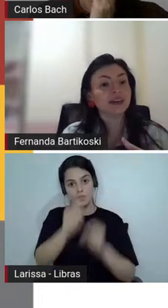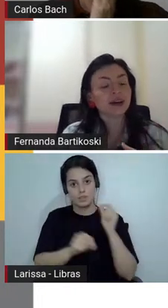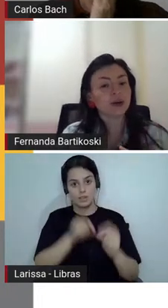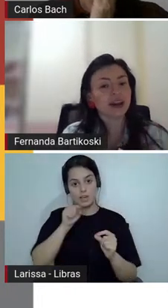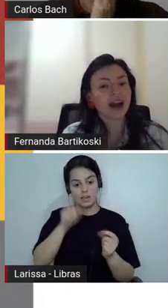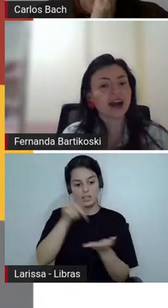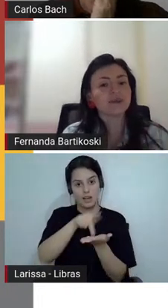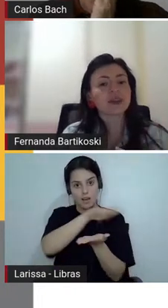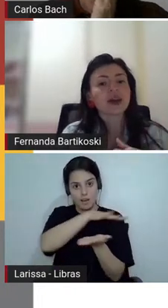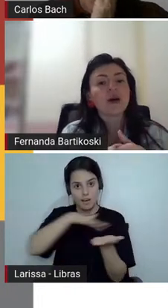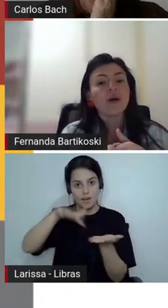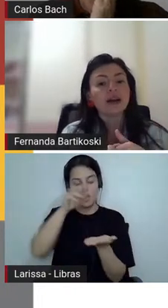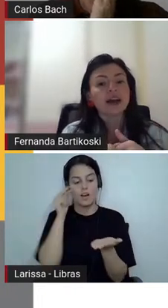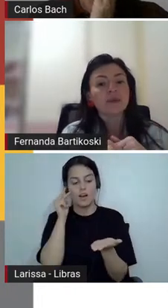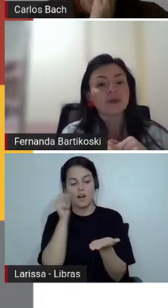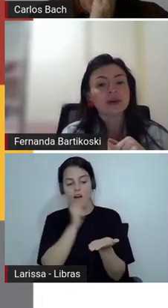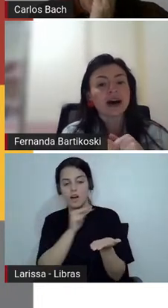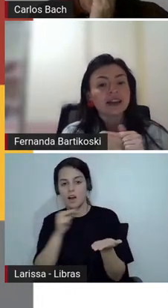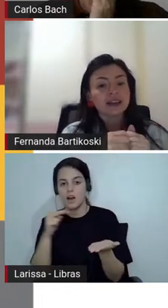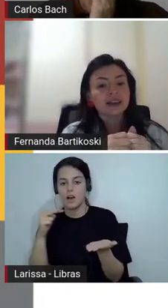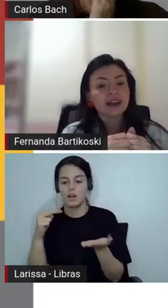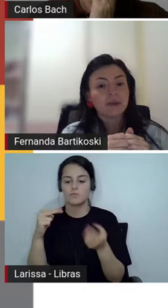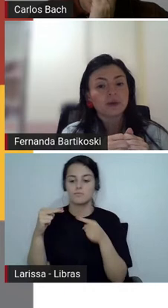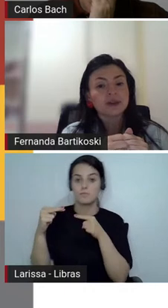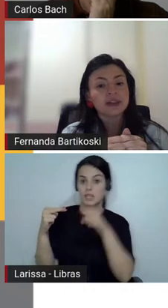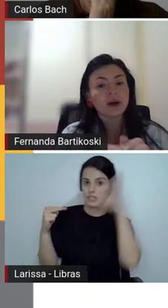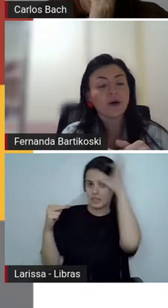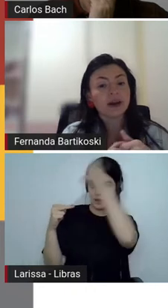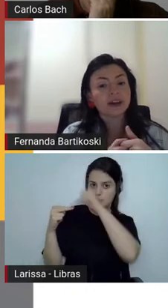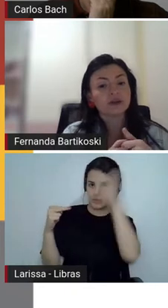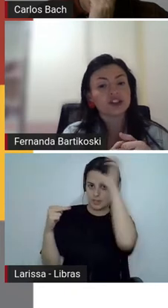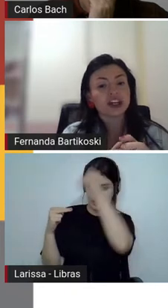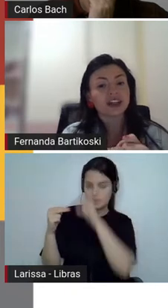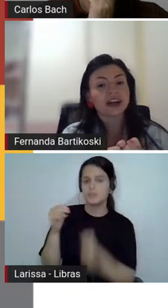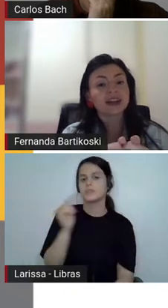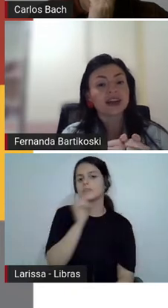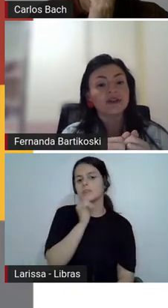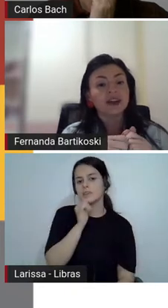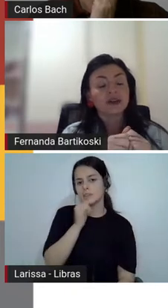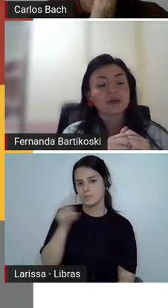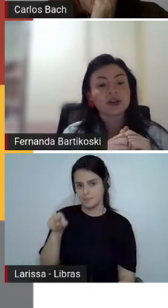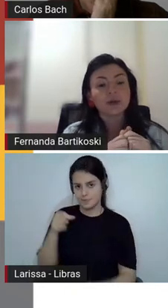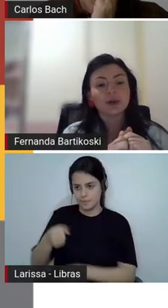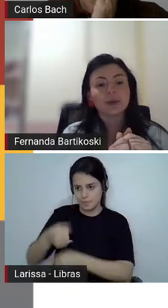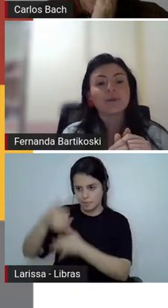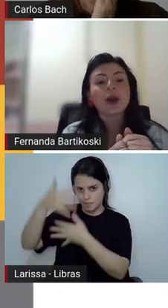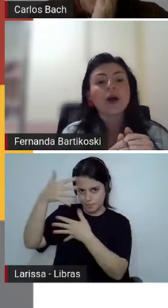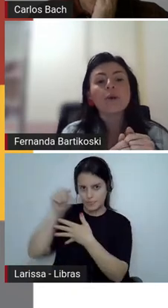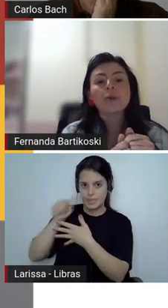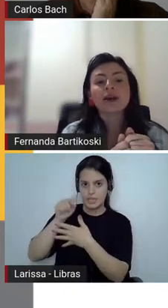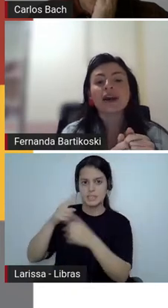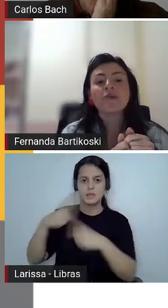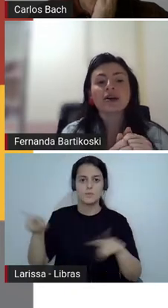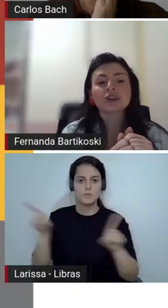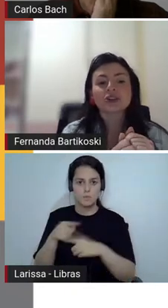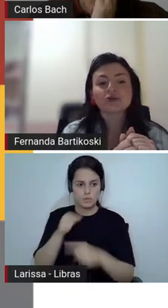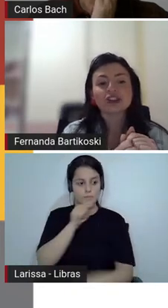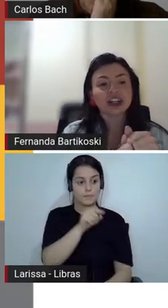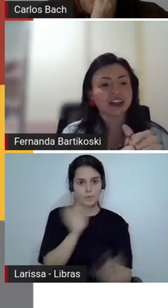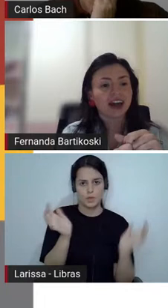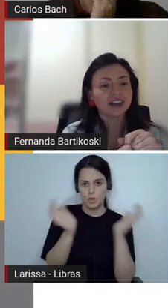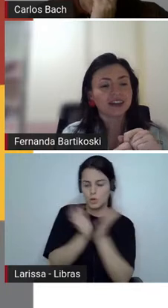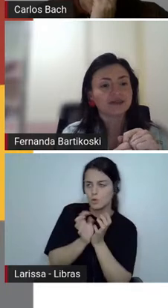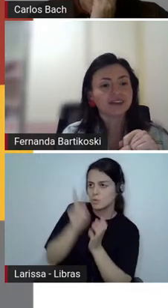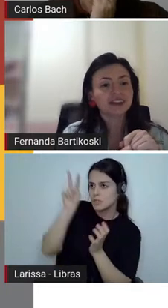aprender a olhar olha a letra da música o homem que não tinha nada e reflita com seu grupo o homem realmente